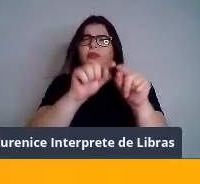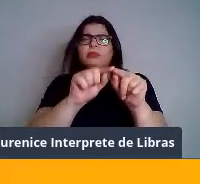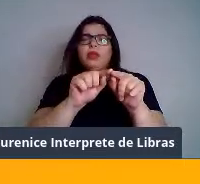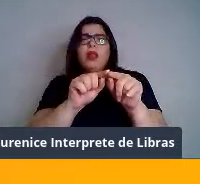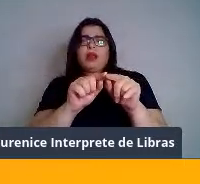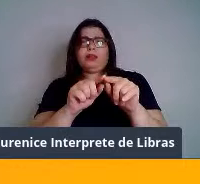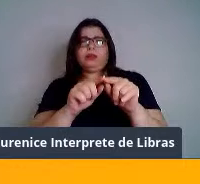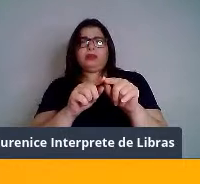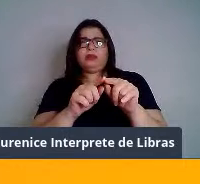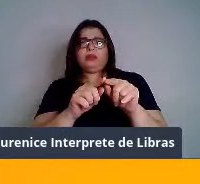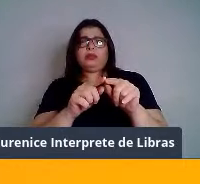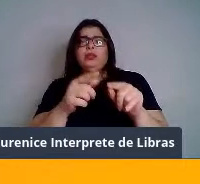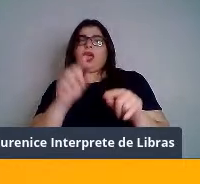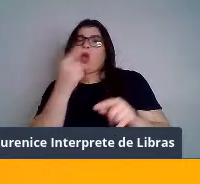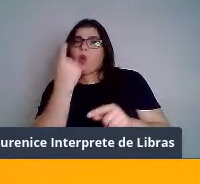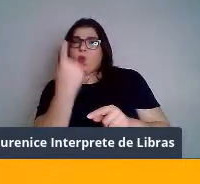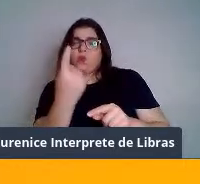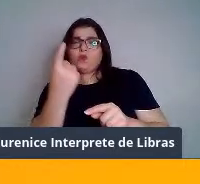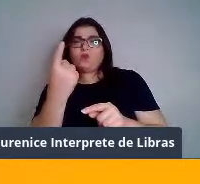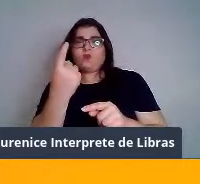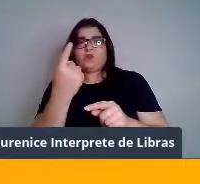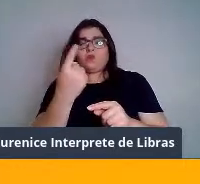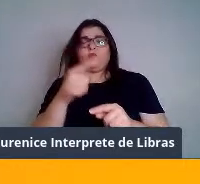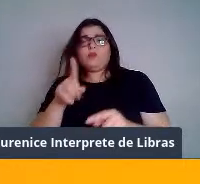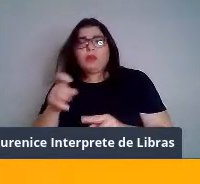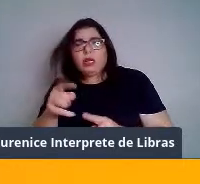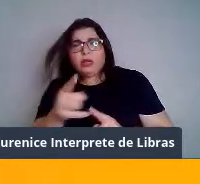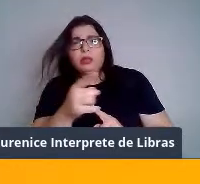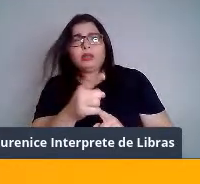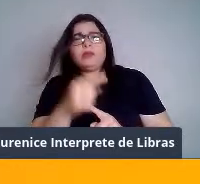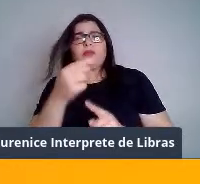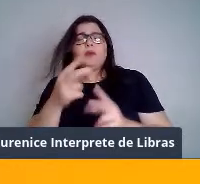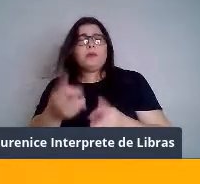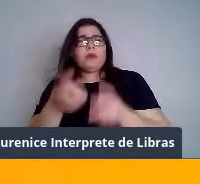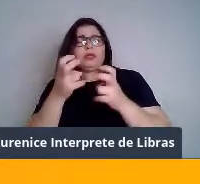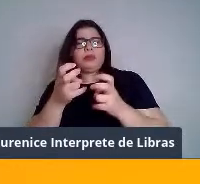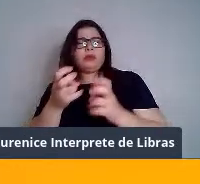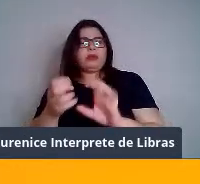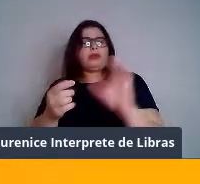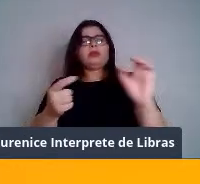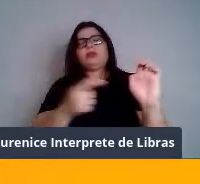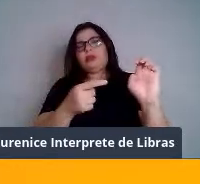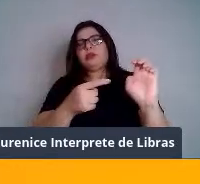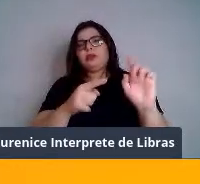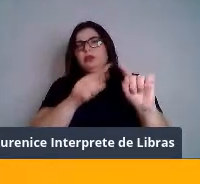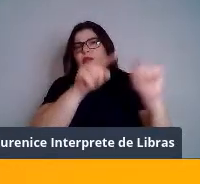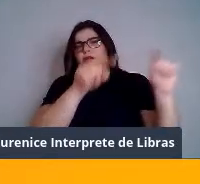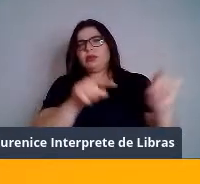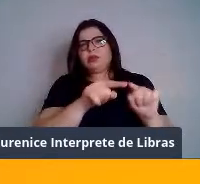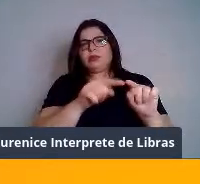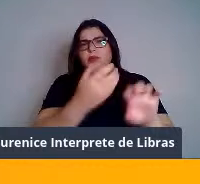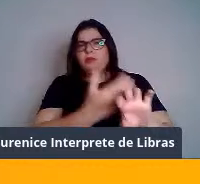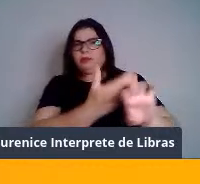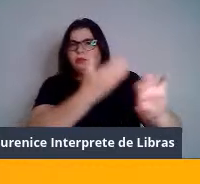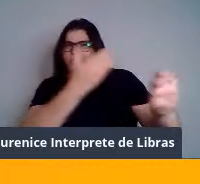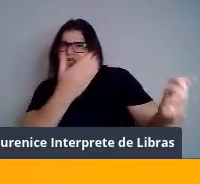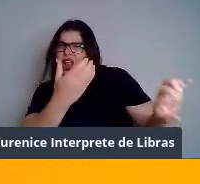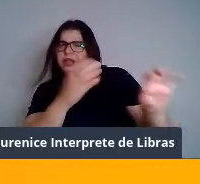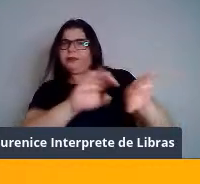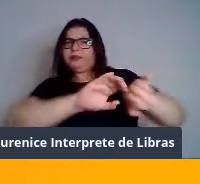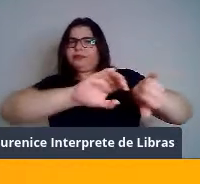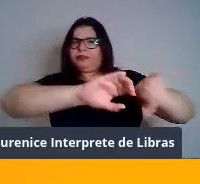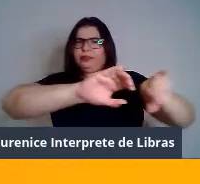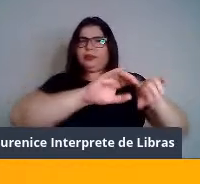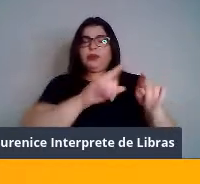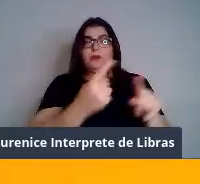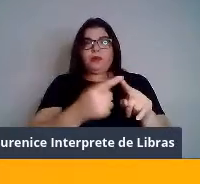Representa o indivíduo. Vocês vão perceber que esse quadro da esquerda tem muito mais distanciamento entre os indivíduos do que o da direita, né? No da